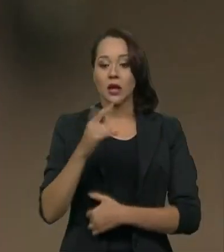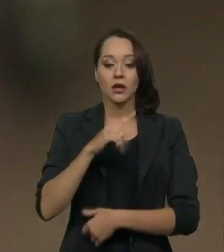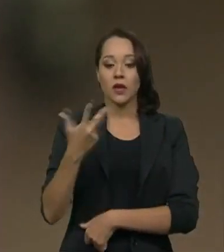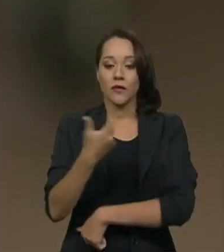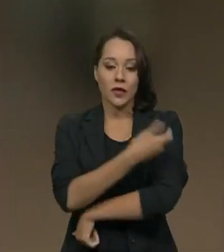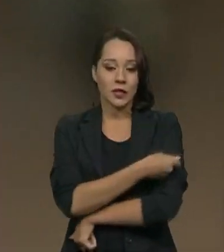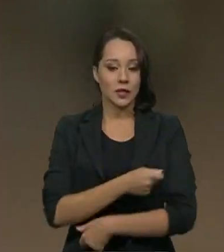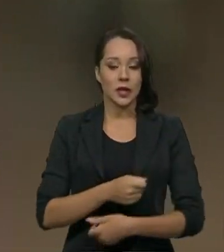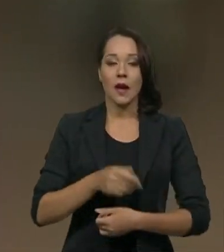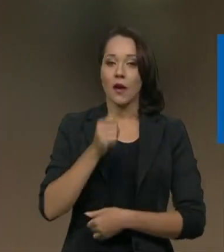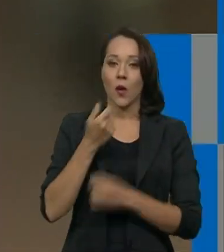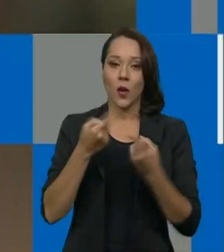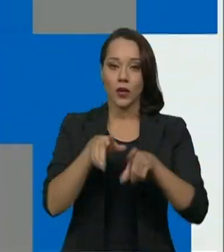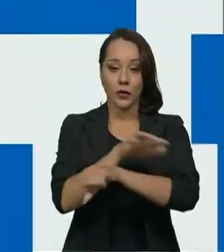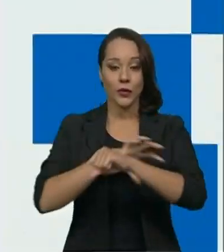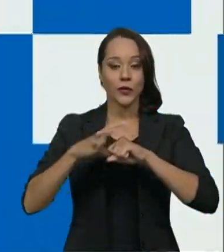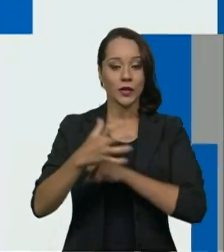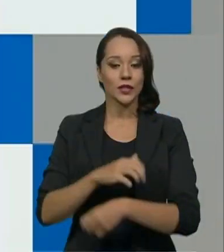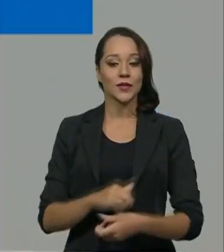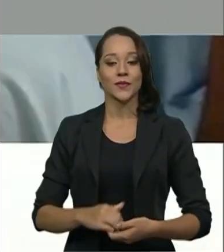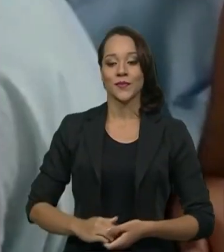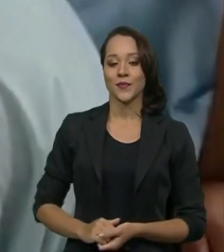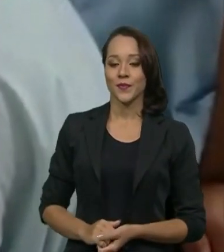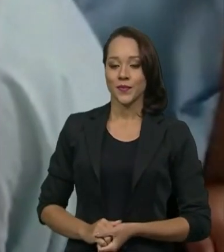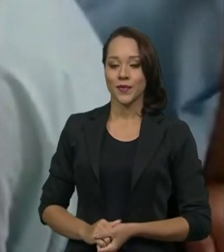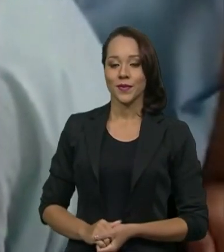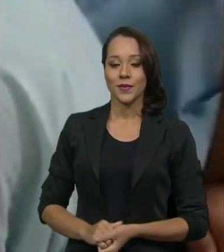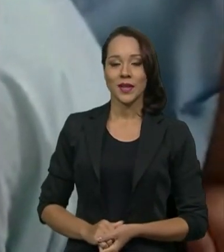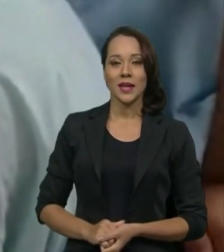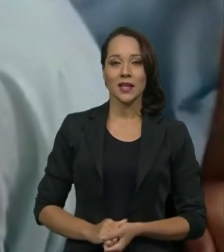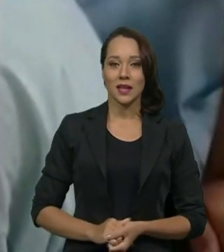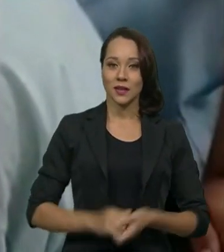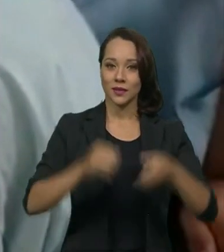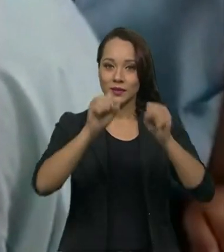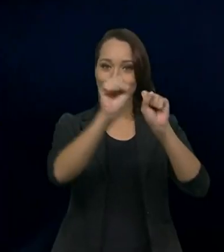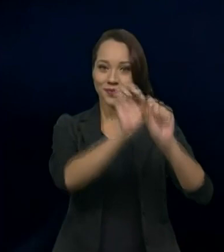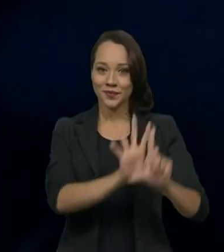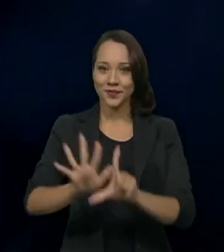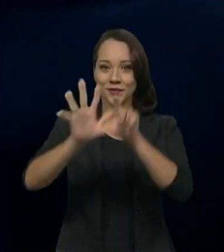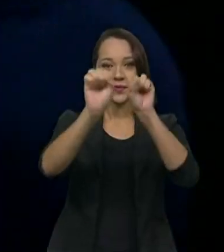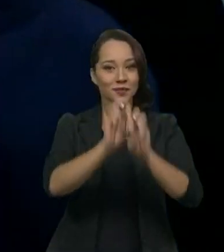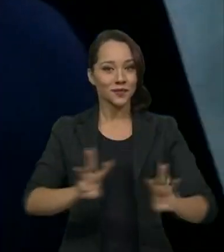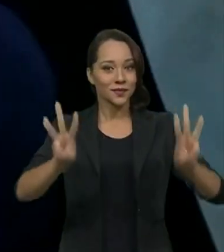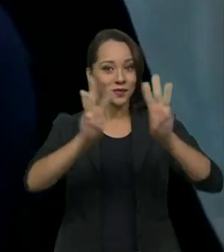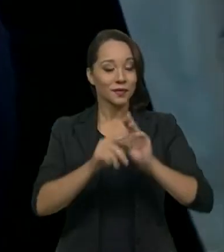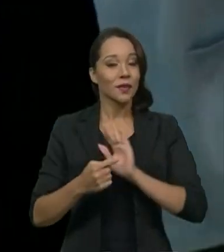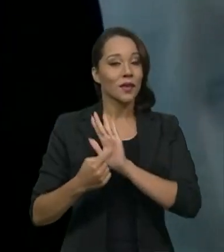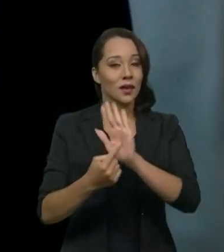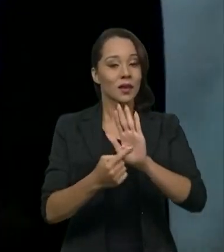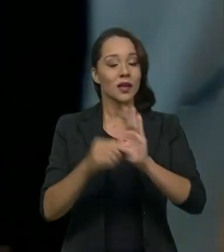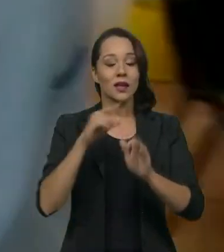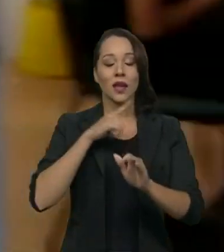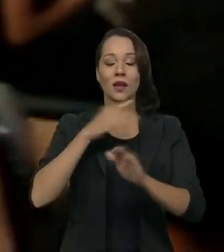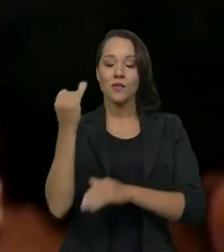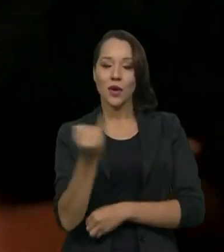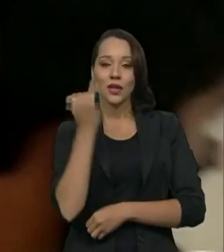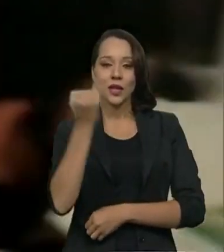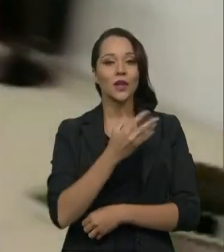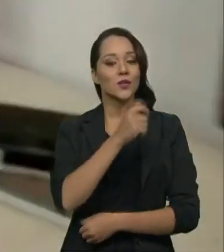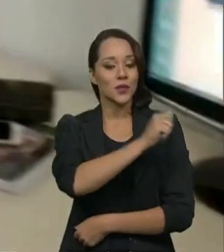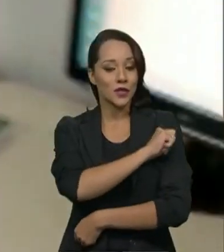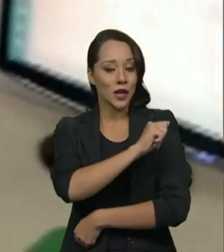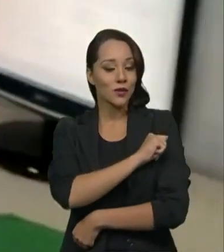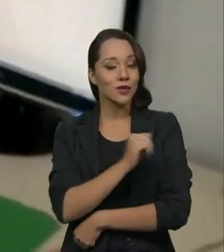estiver vacinado contra a Covid. E as plataformas digitais que trazem conteúdos essenciais para os